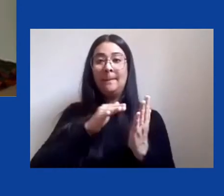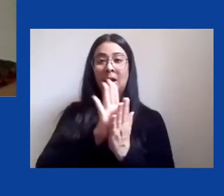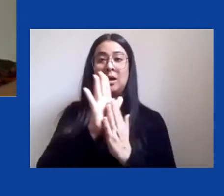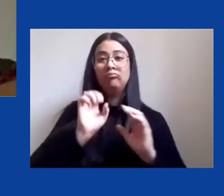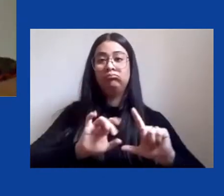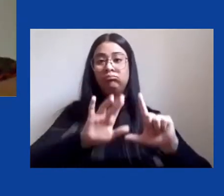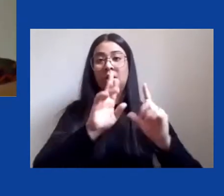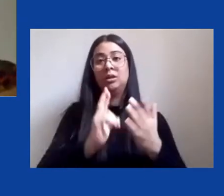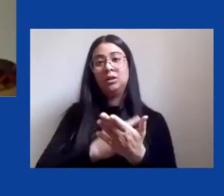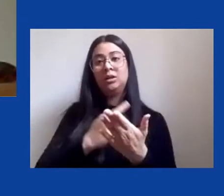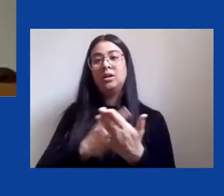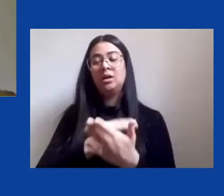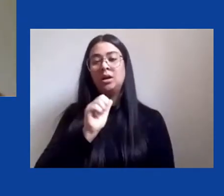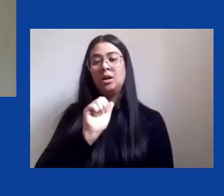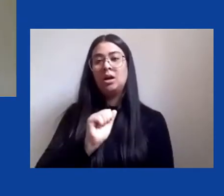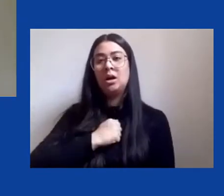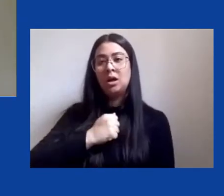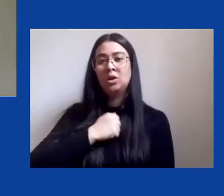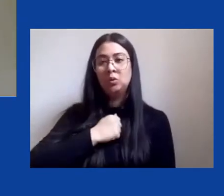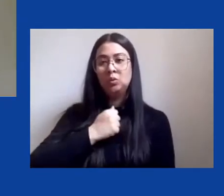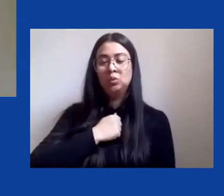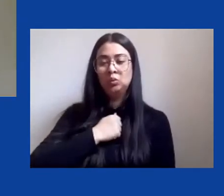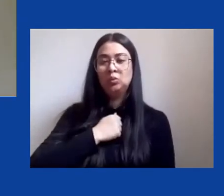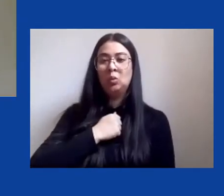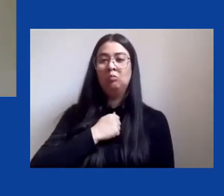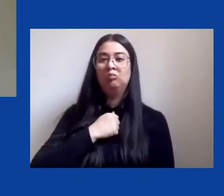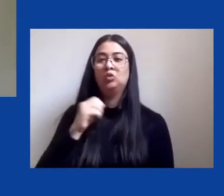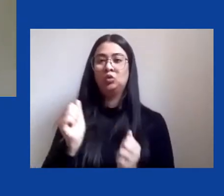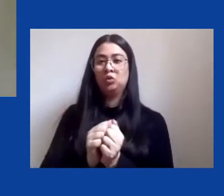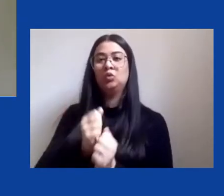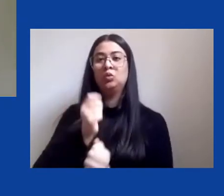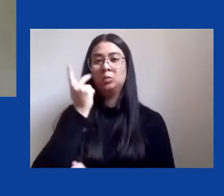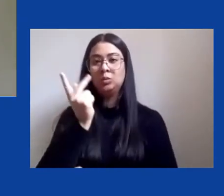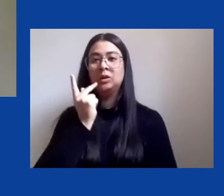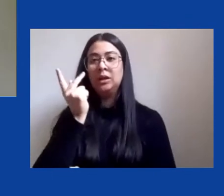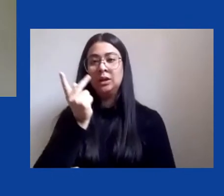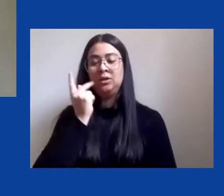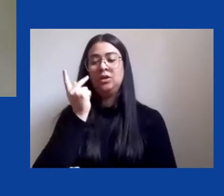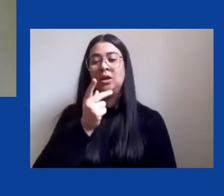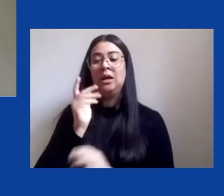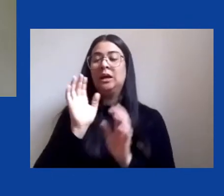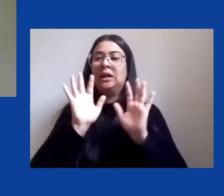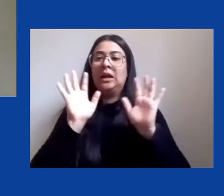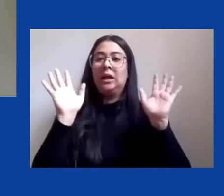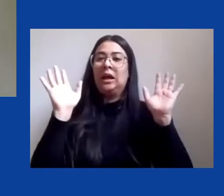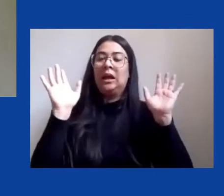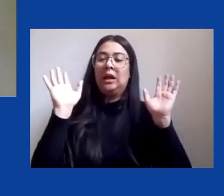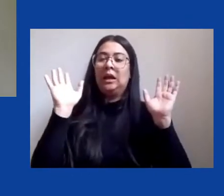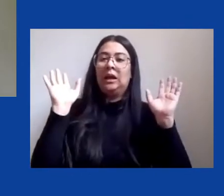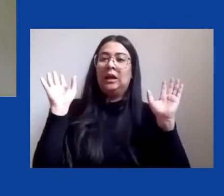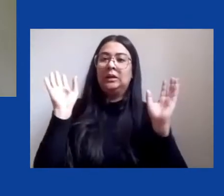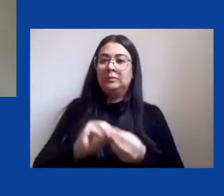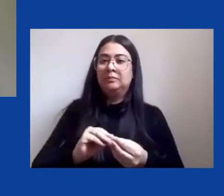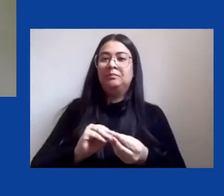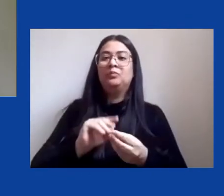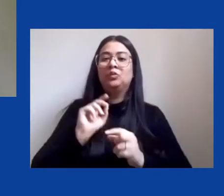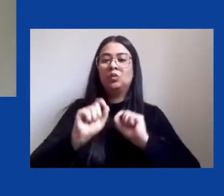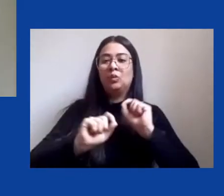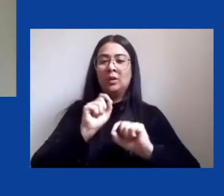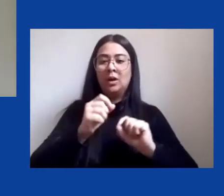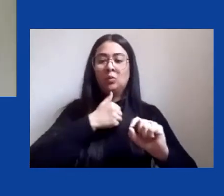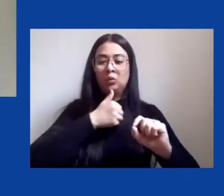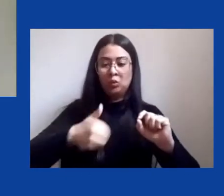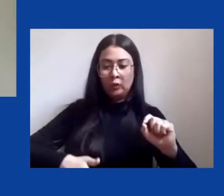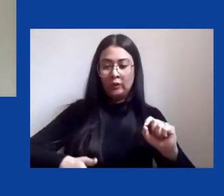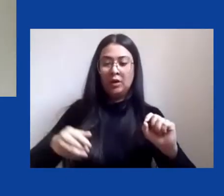o ambientalismo liberal, que é uma ideia que sintetiza o processo de incorporação dos preceitos da governança ambiental às